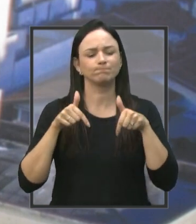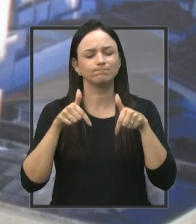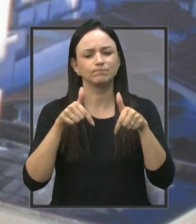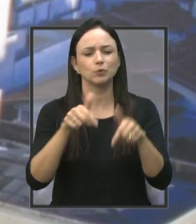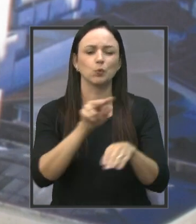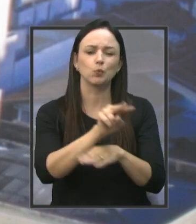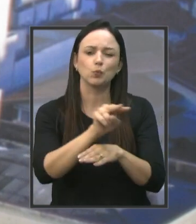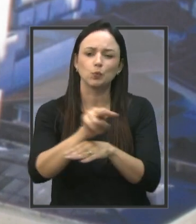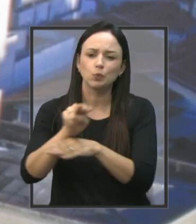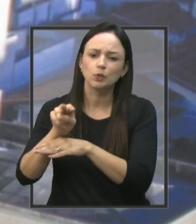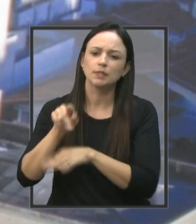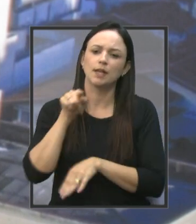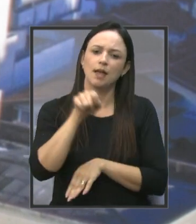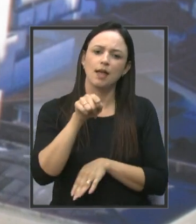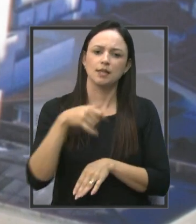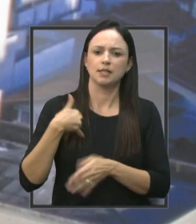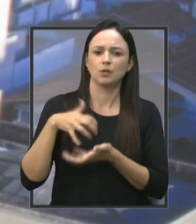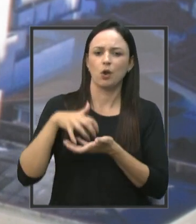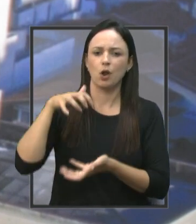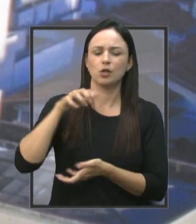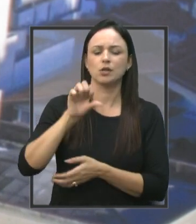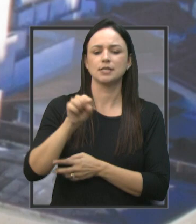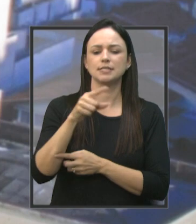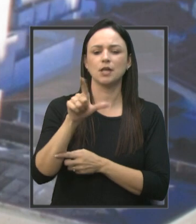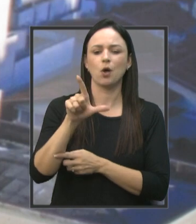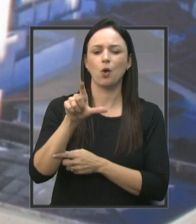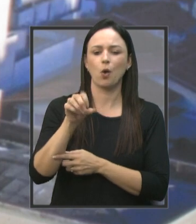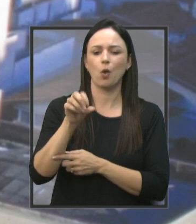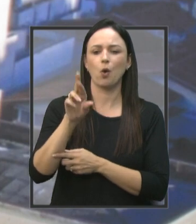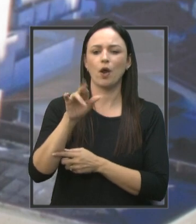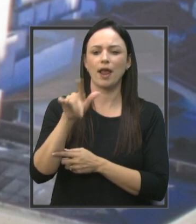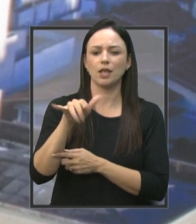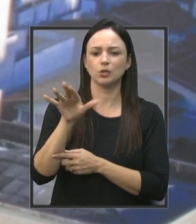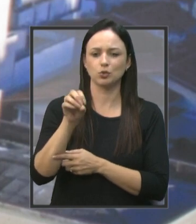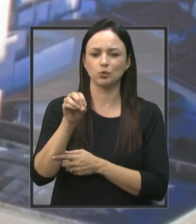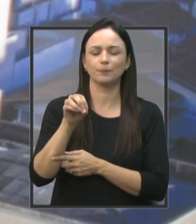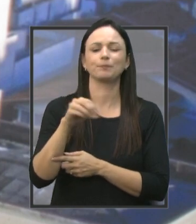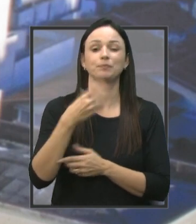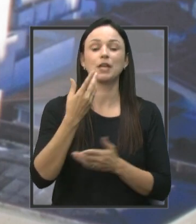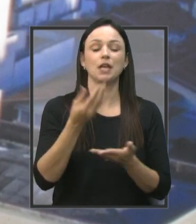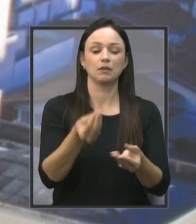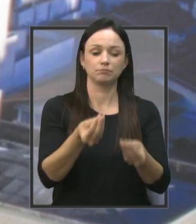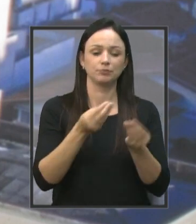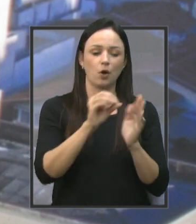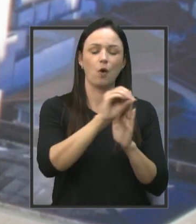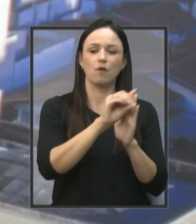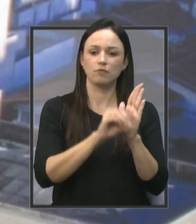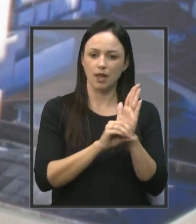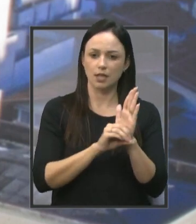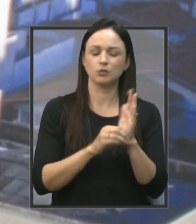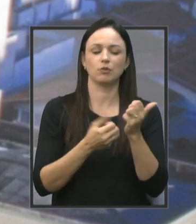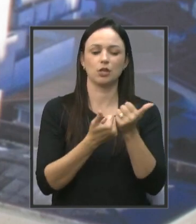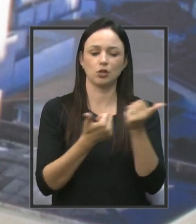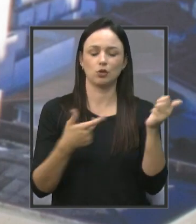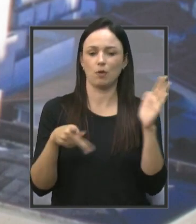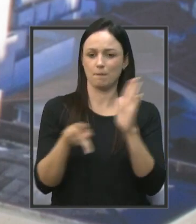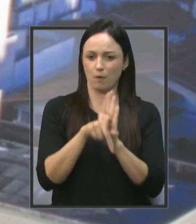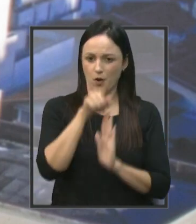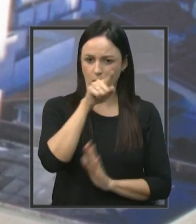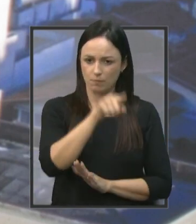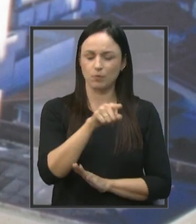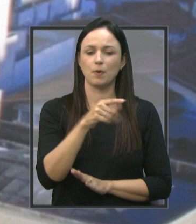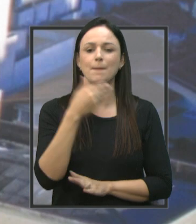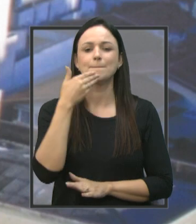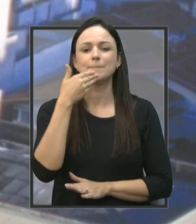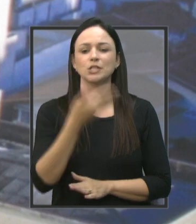cuidar desses idosos do abrigo São Lourenço. E nós recebemos um ofício da diretoria do abrigo São Lourenço, pedindo